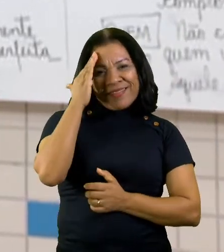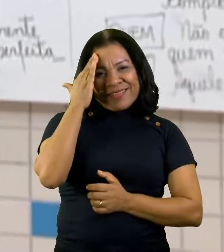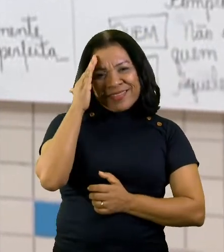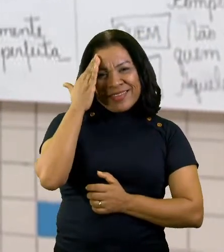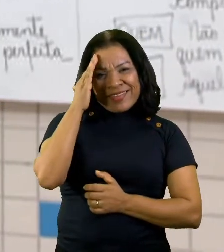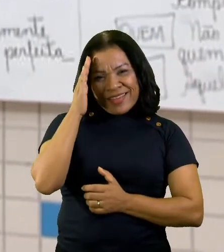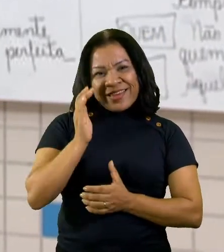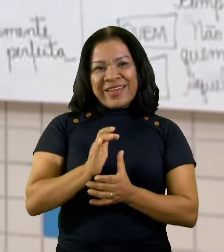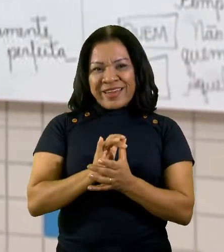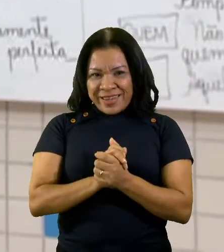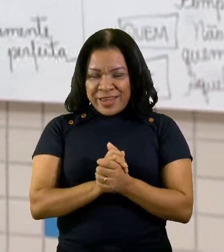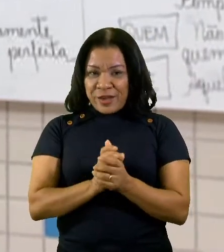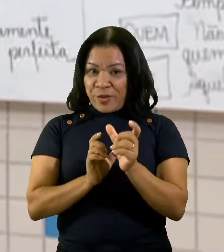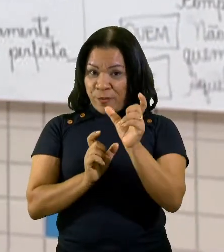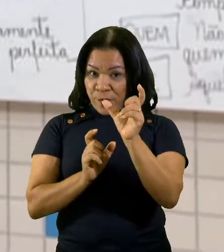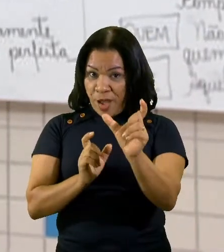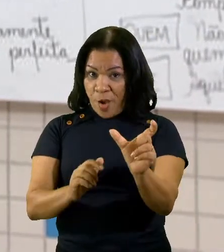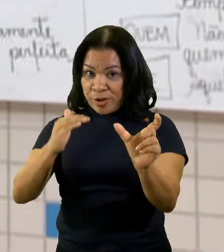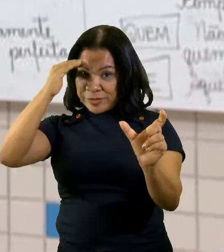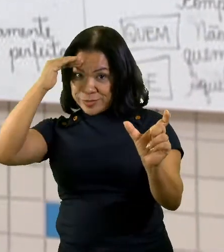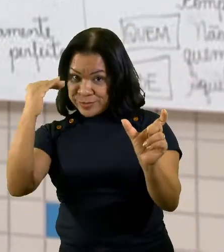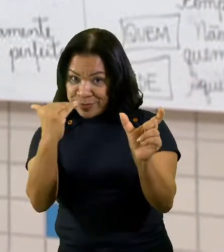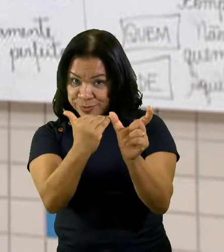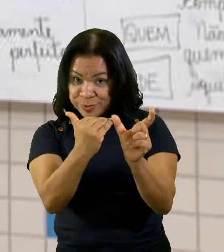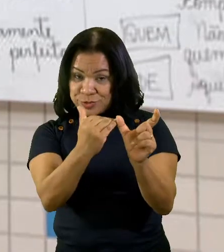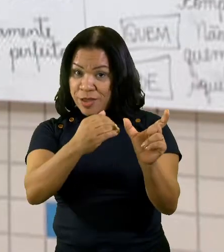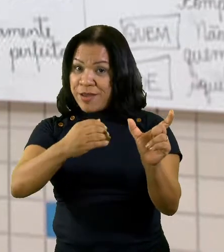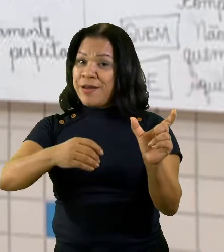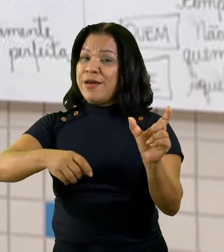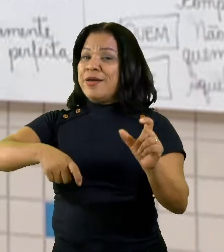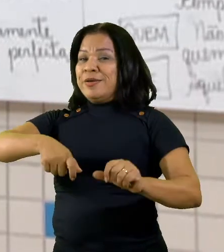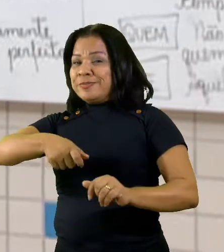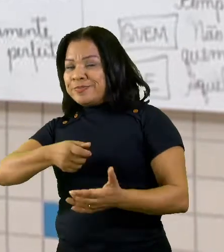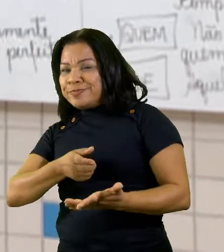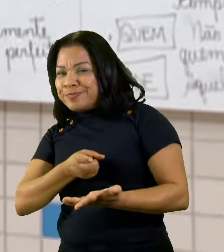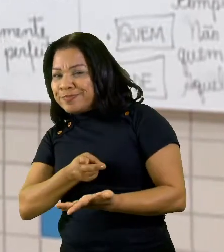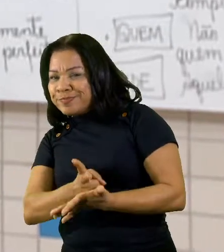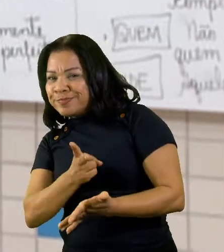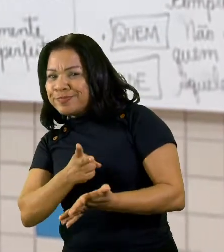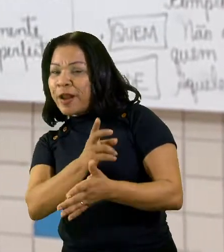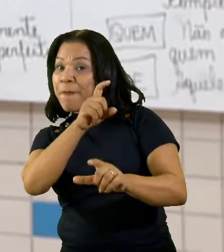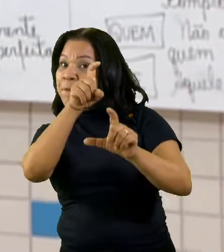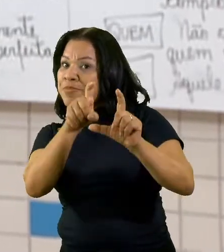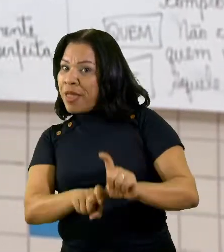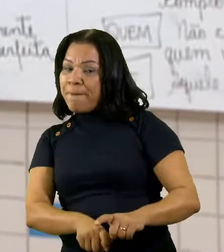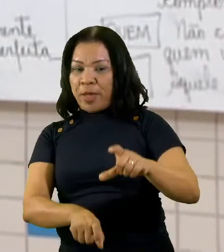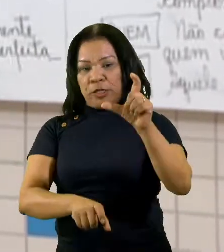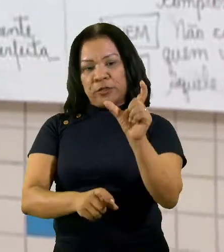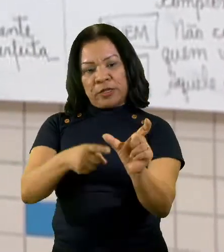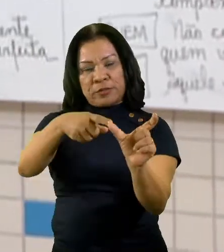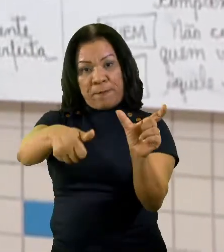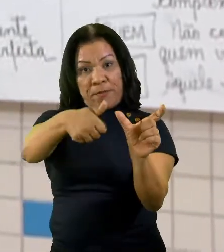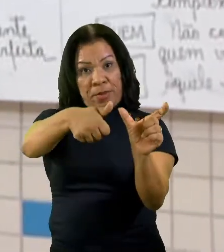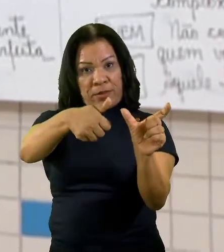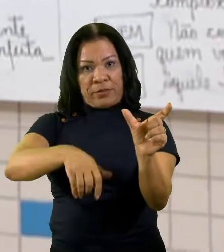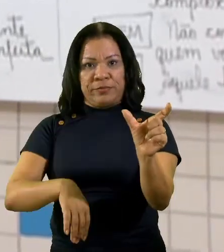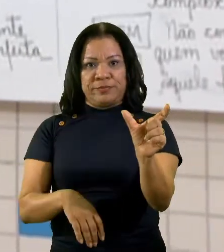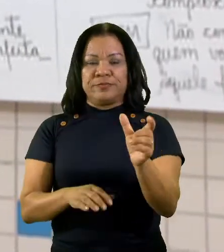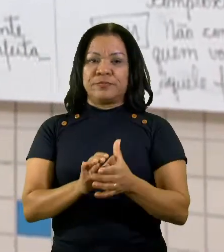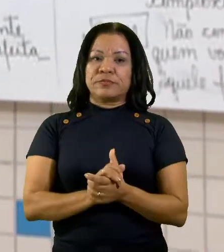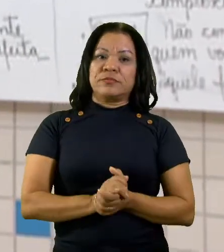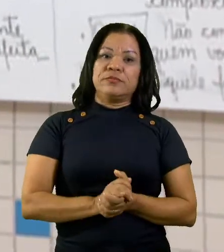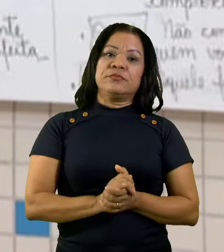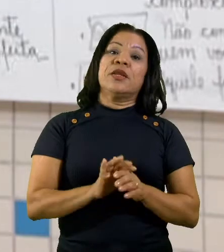oração subordinada? Ela sempre depende da oração principal para ela poder existir. As orações